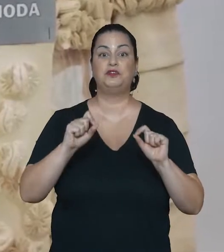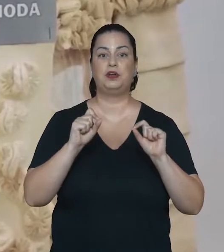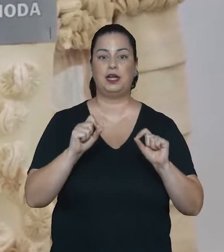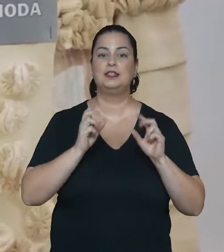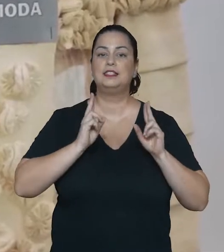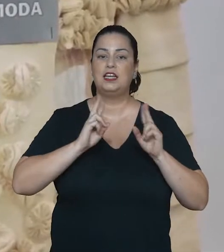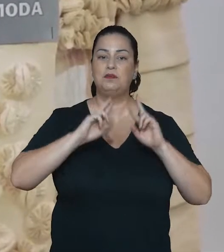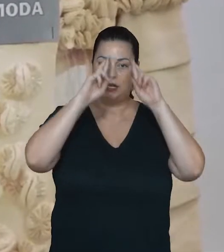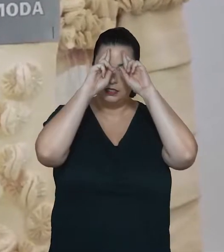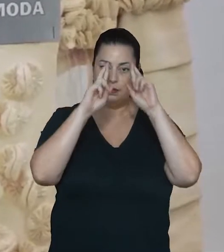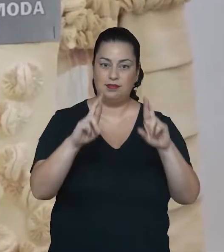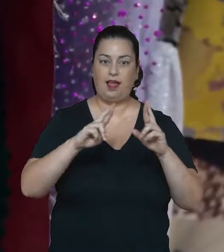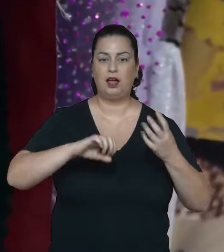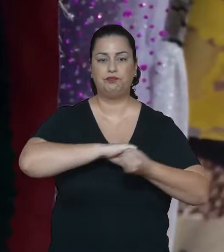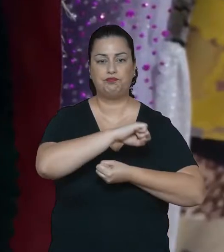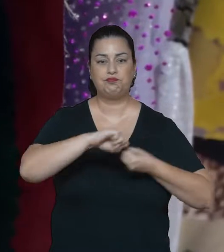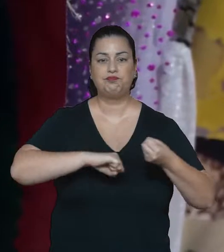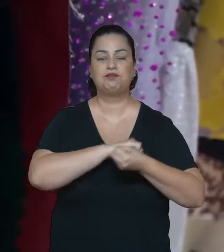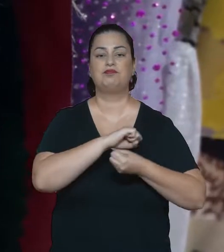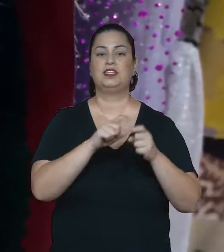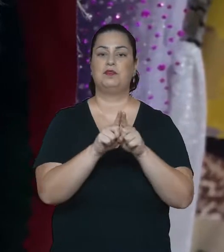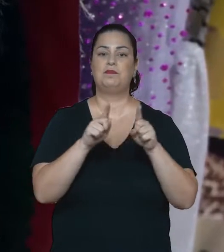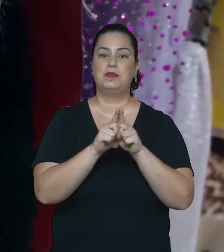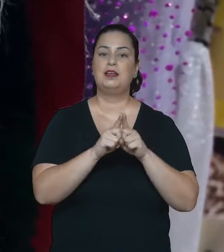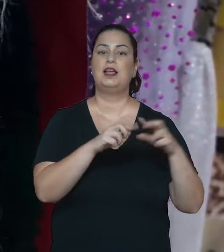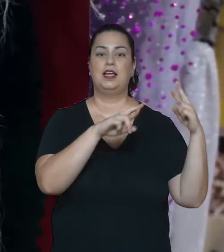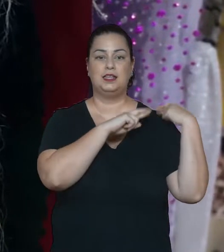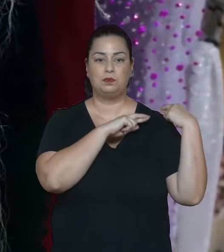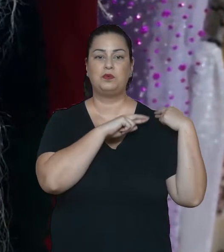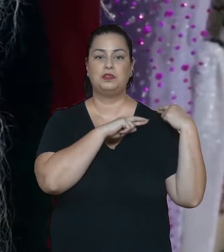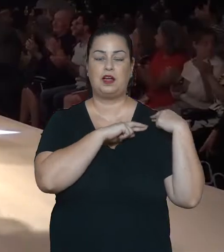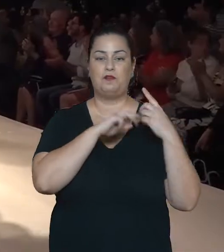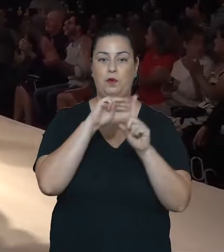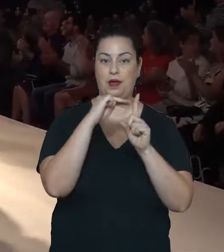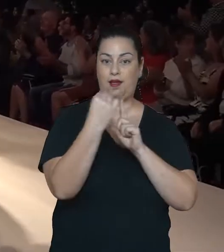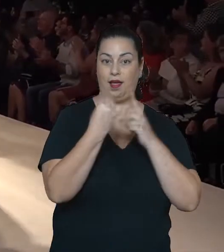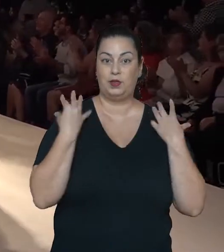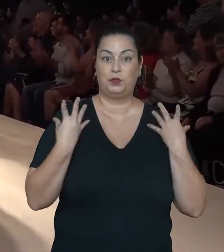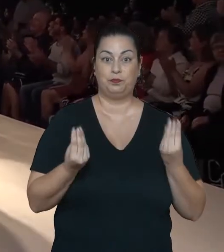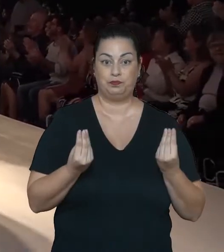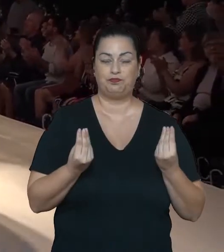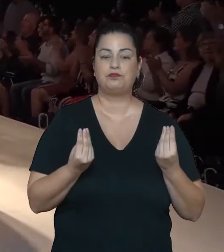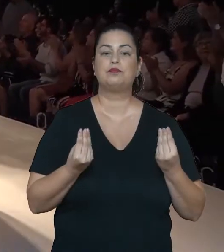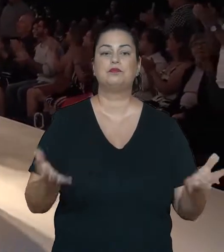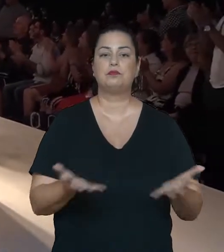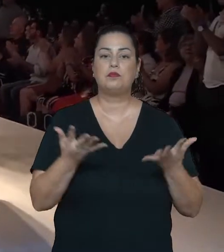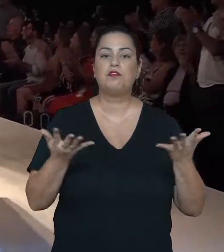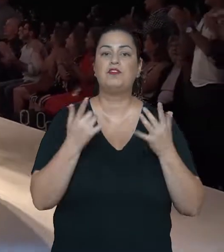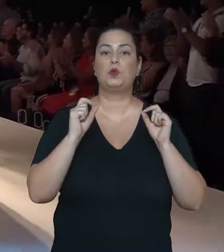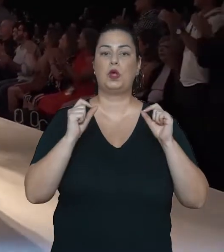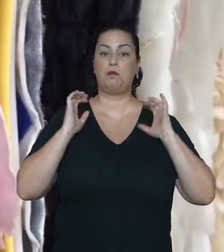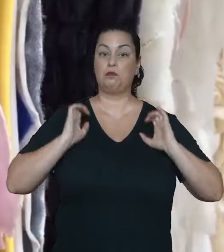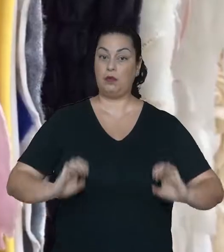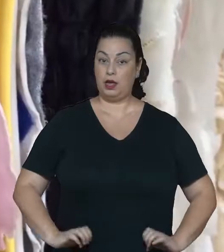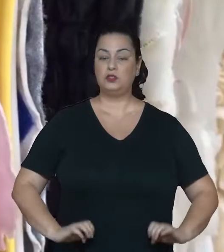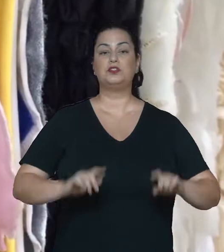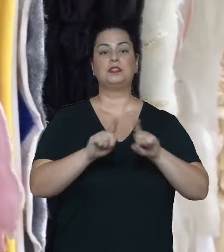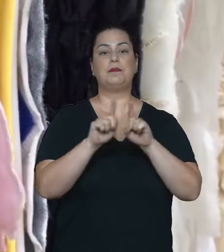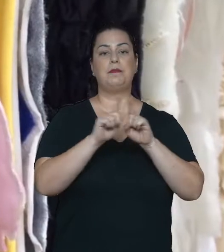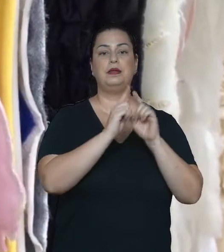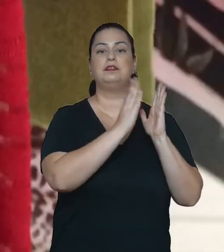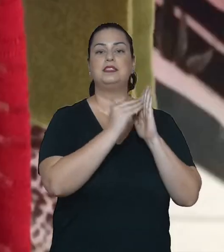em condição de intervir de maneira sustentável e socialmente compromissada no mercado de moda. Promover